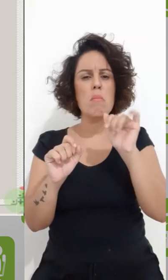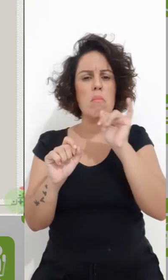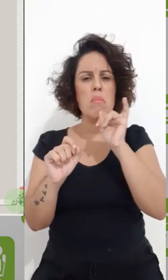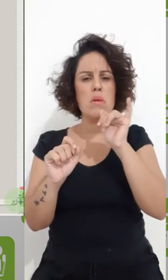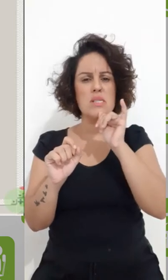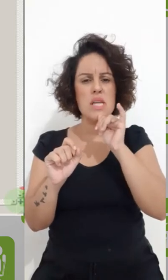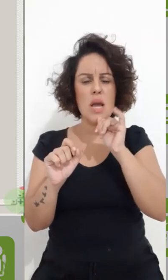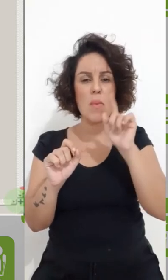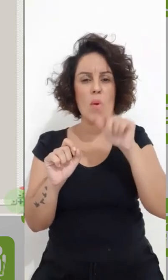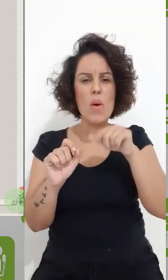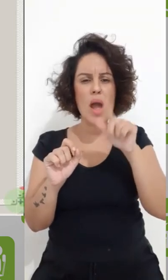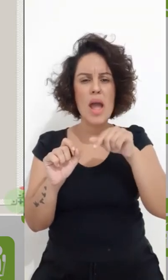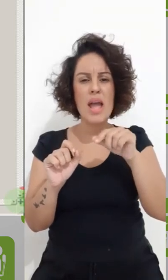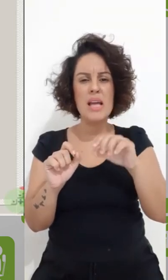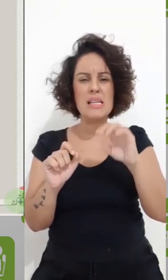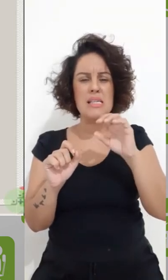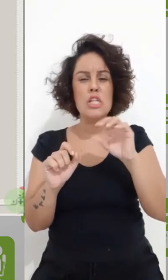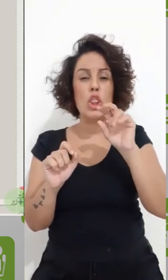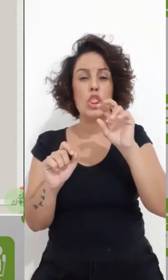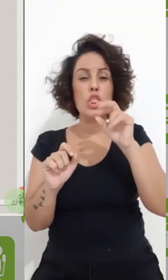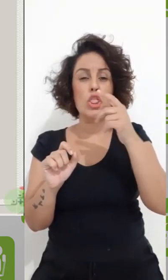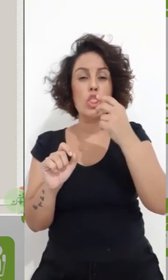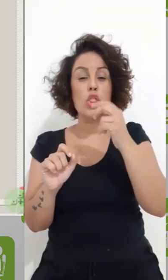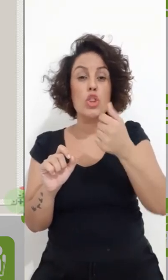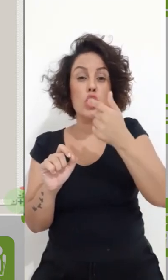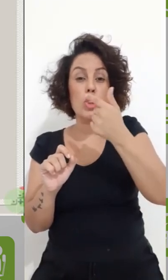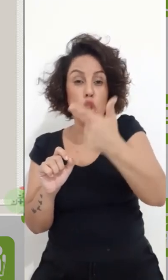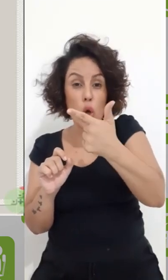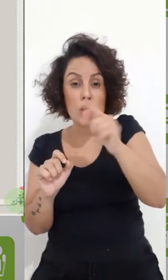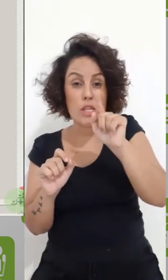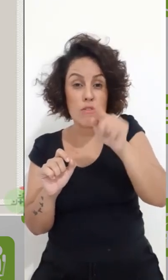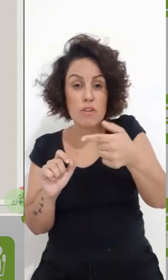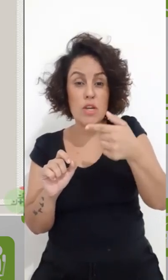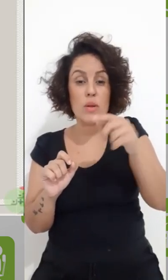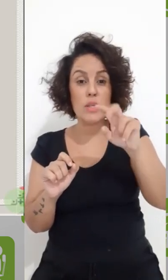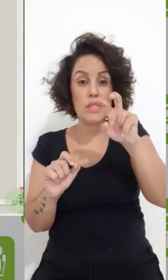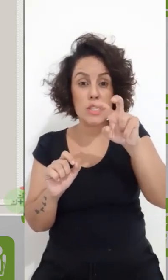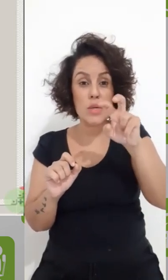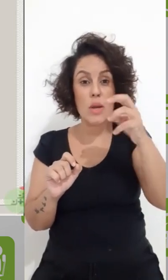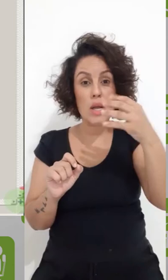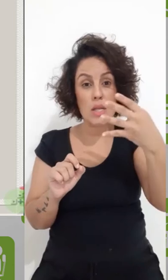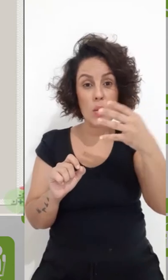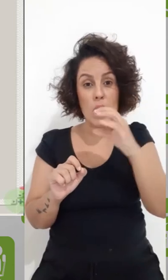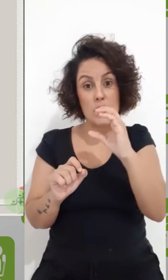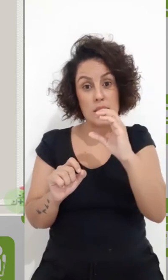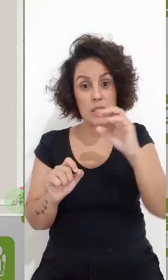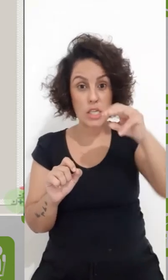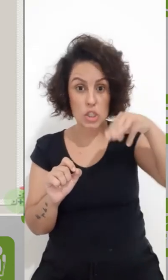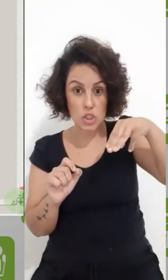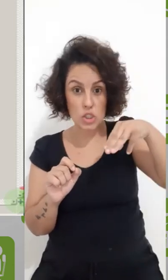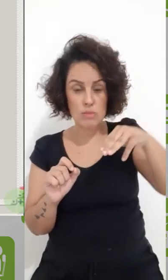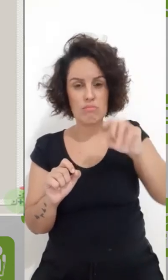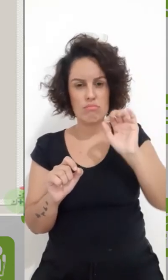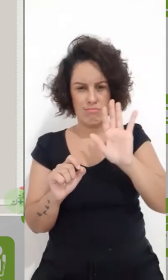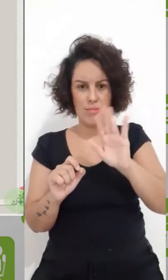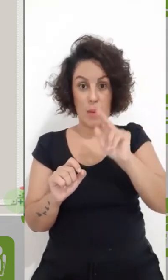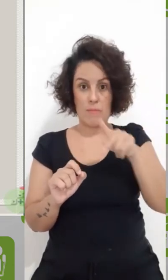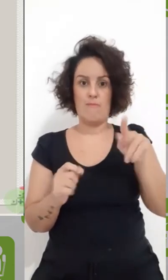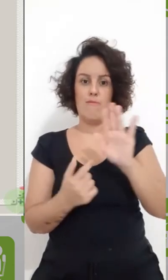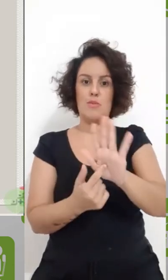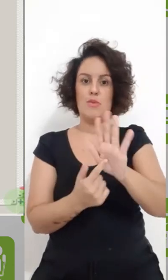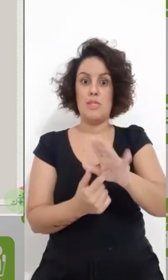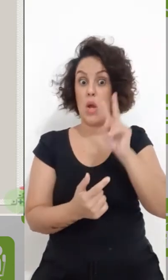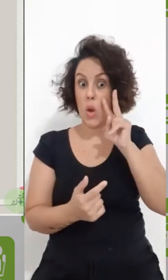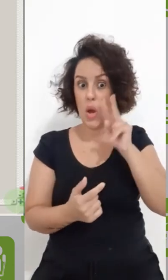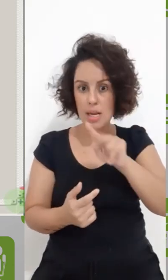polegada, ou no espaço de 2,54 centímetros. Vou demonstrar aqui o são esses pontos.